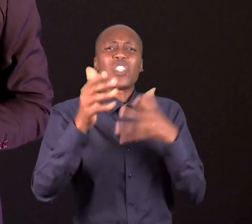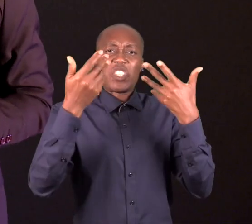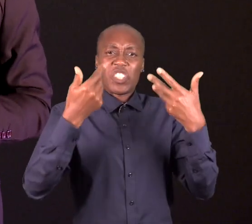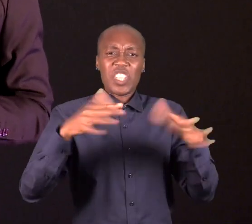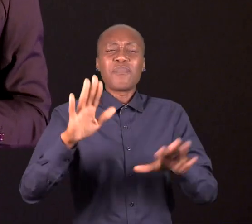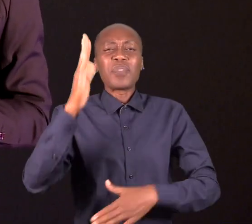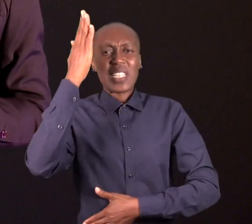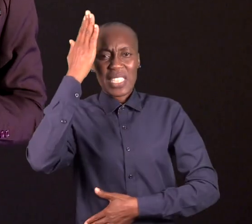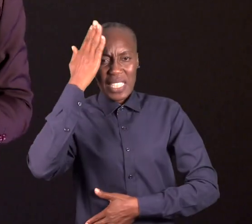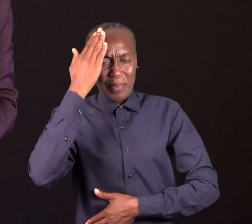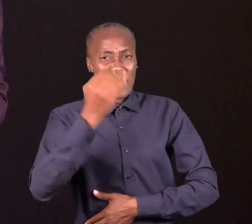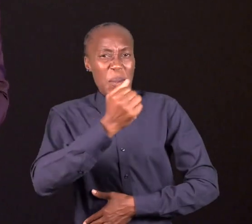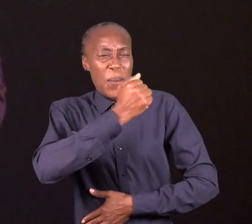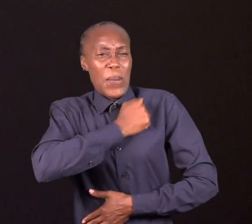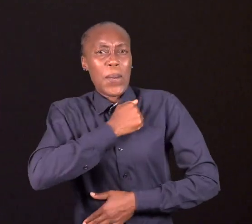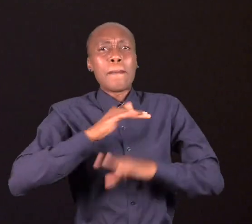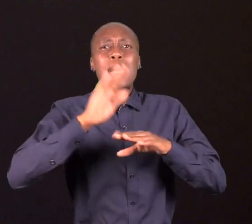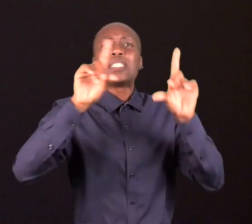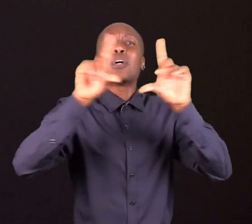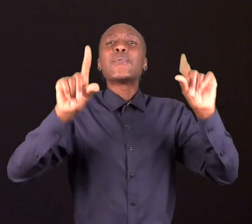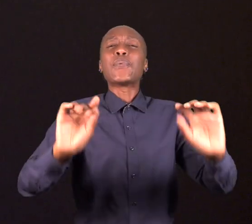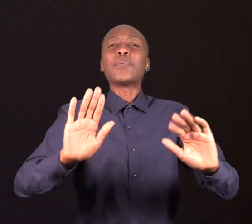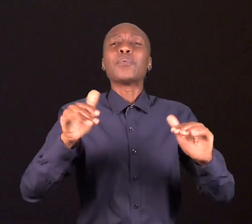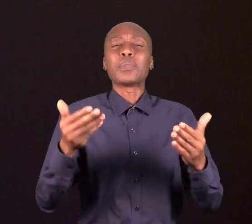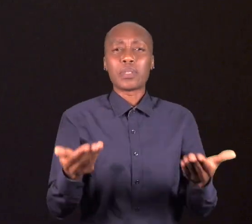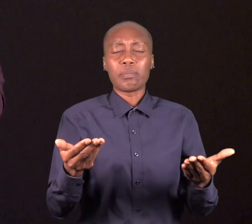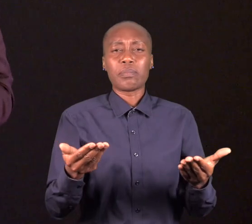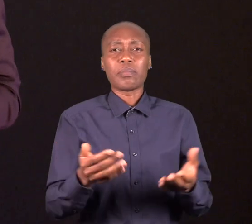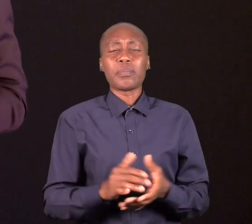sabíamos no que acreditávamos e gostávamos de fazer.